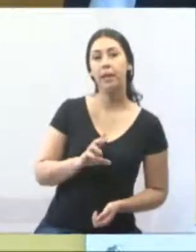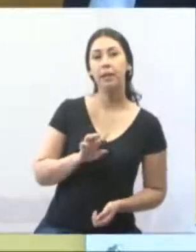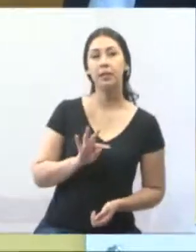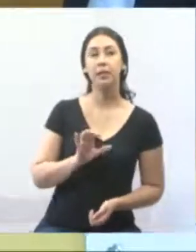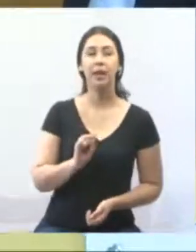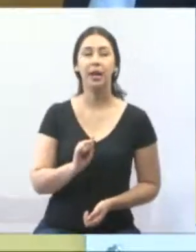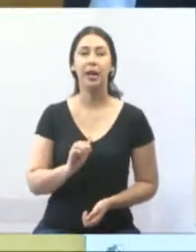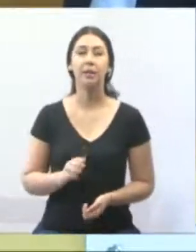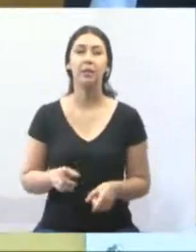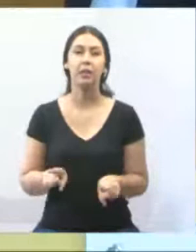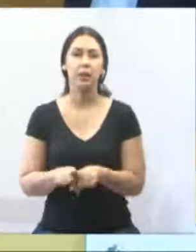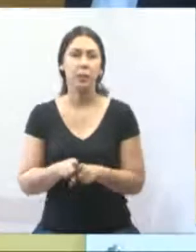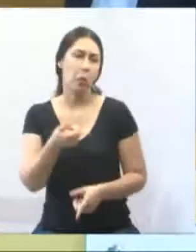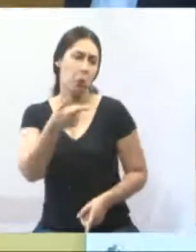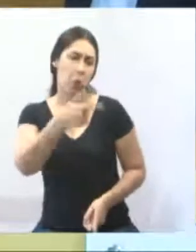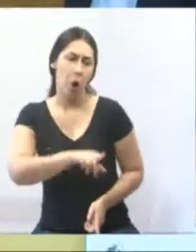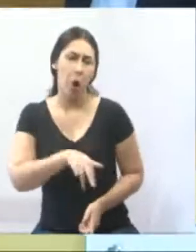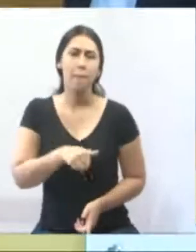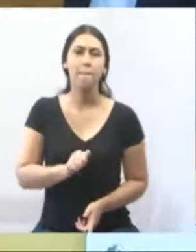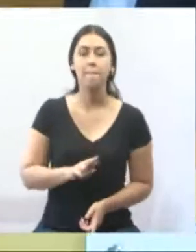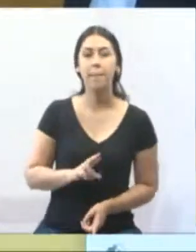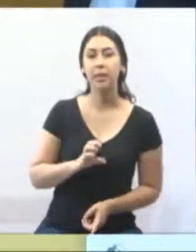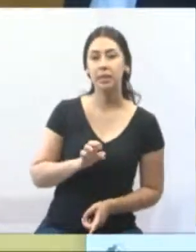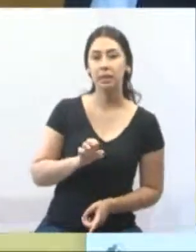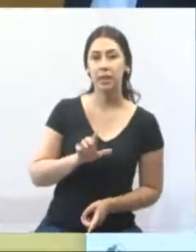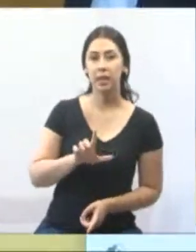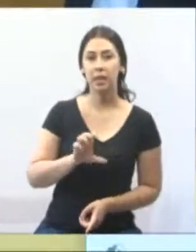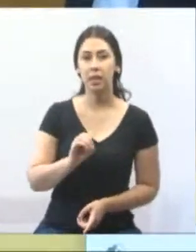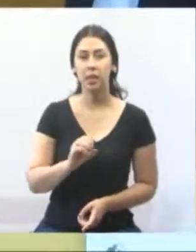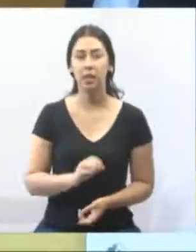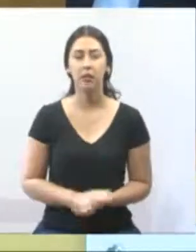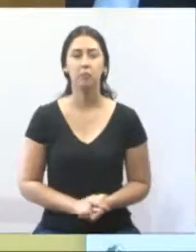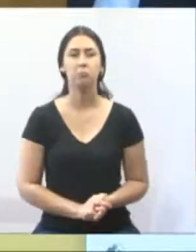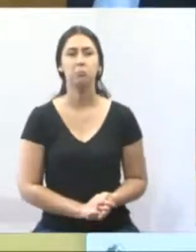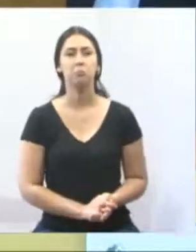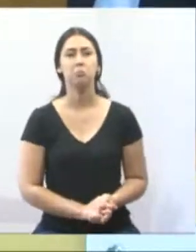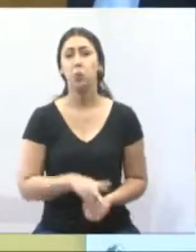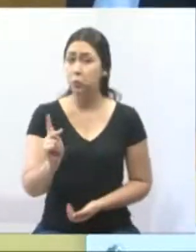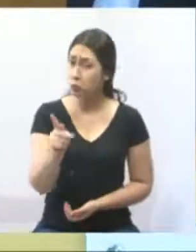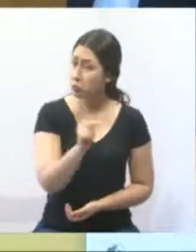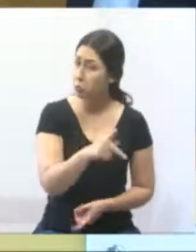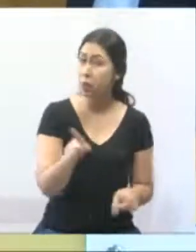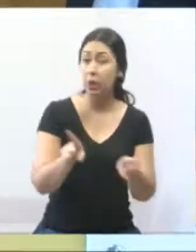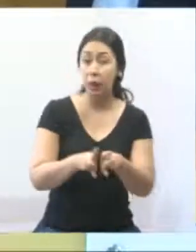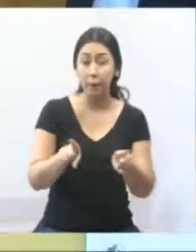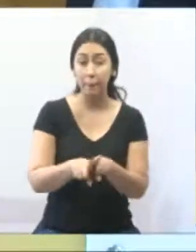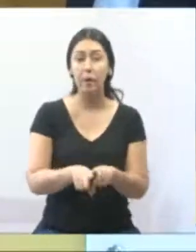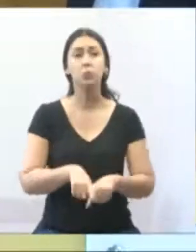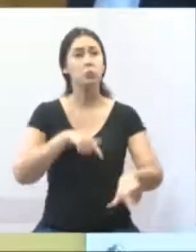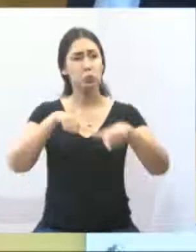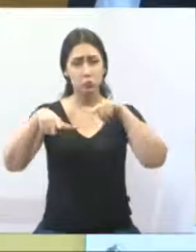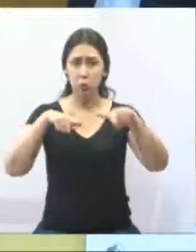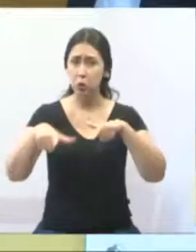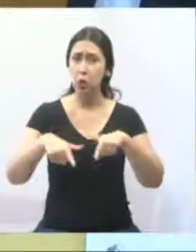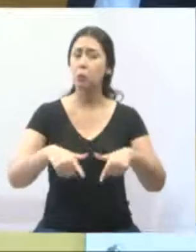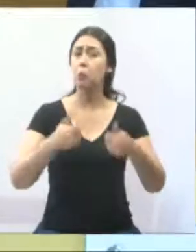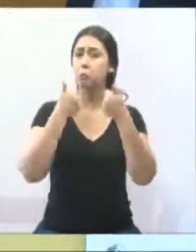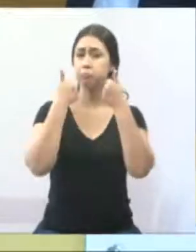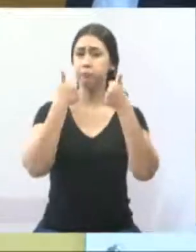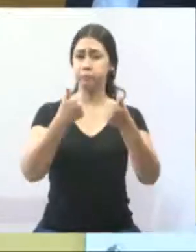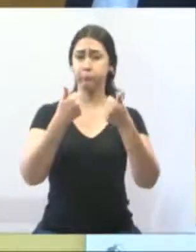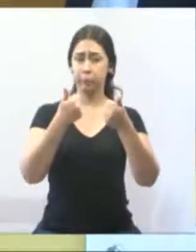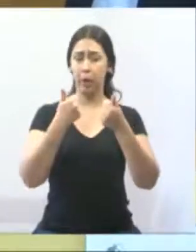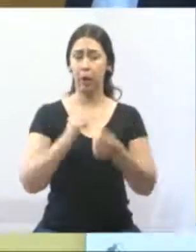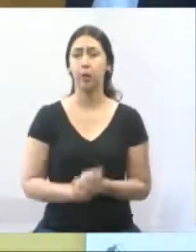o outro Marcelo, e os seus professores, que têm feito um belíssimo trabalho na nossa cidade.